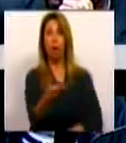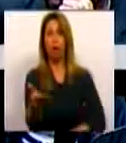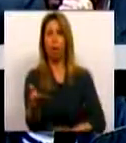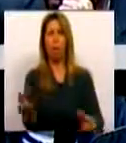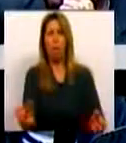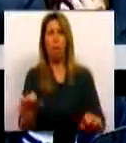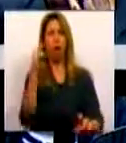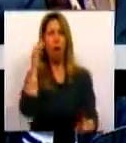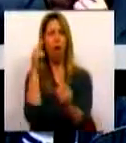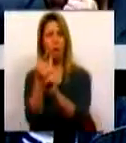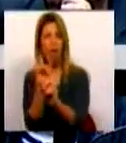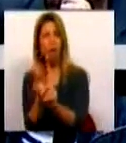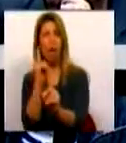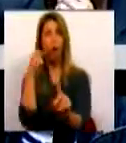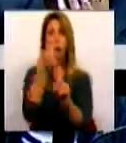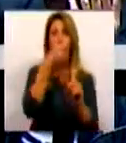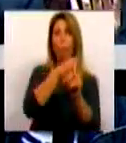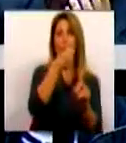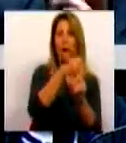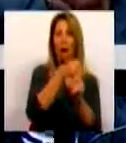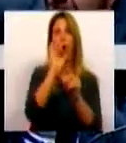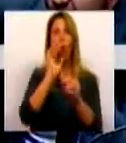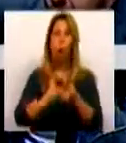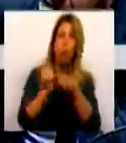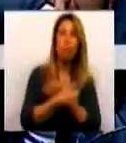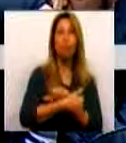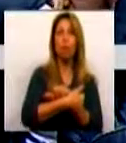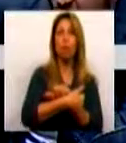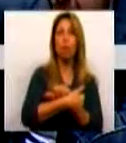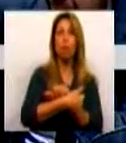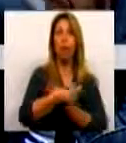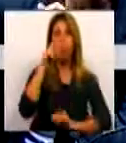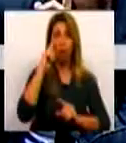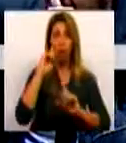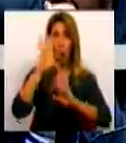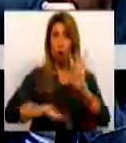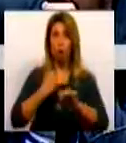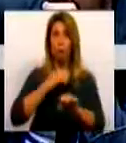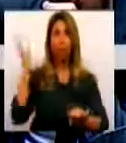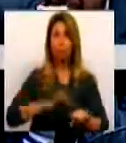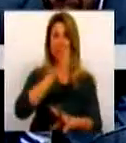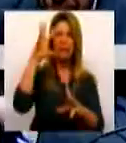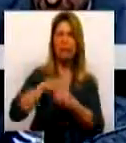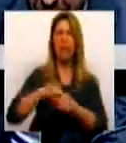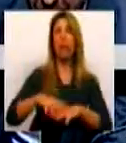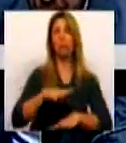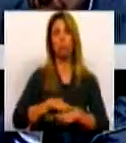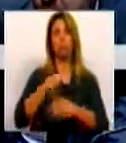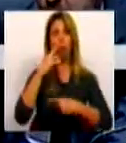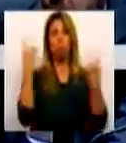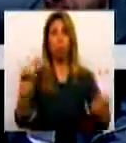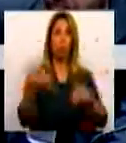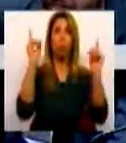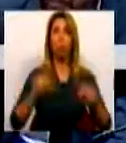intenção de combater, de contrariar a precariedade na administração pública. E não tinham